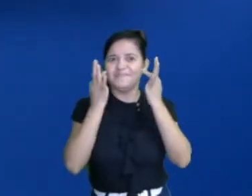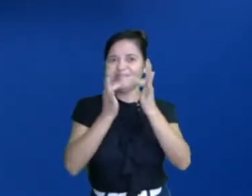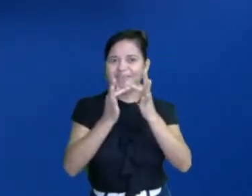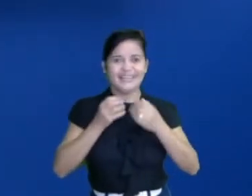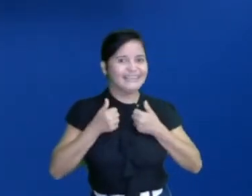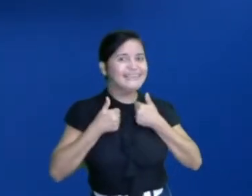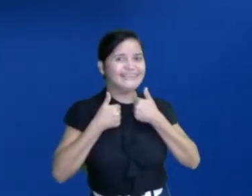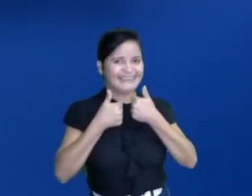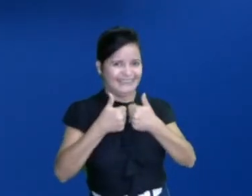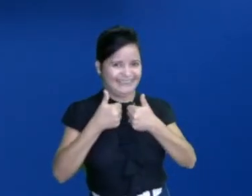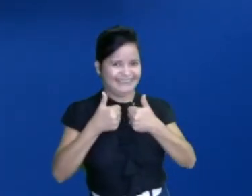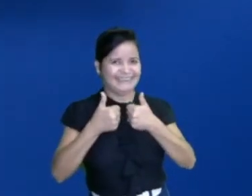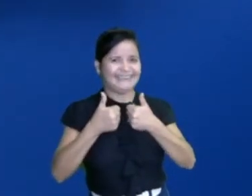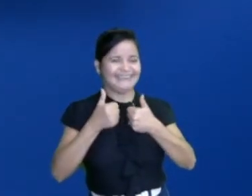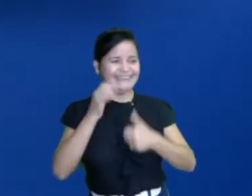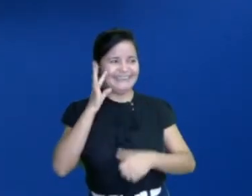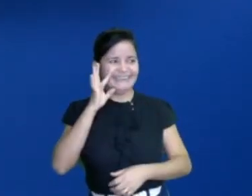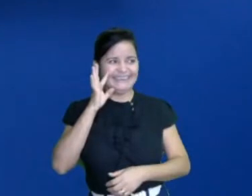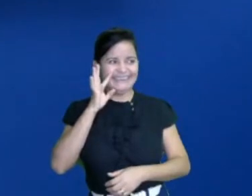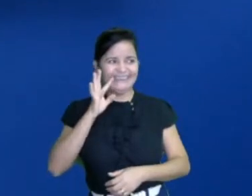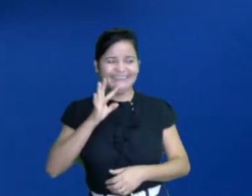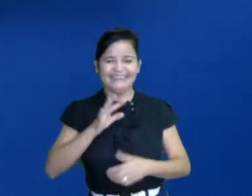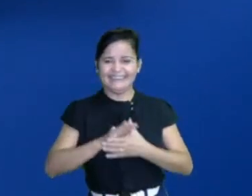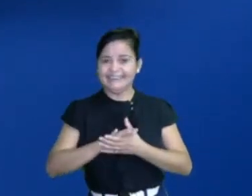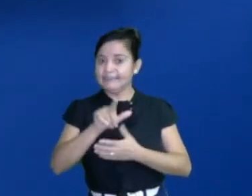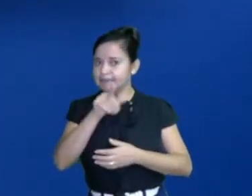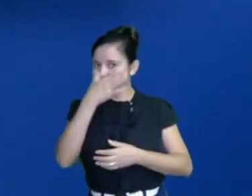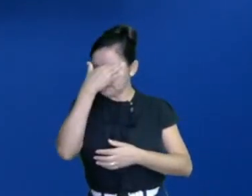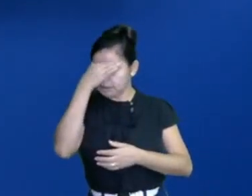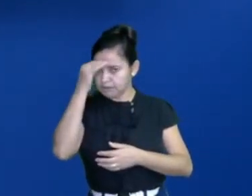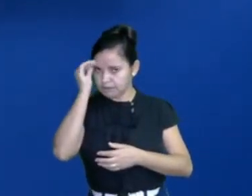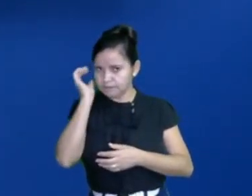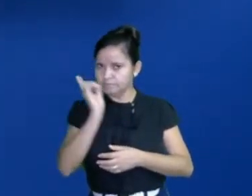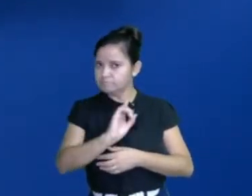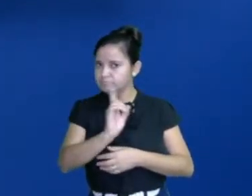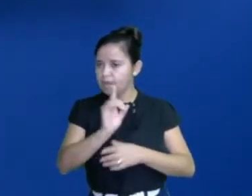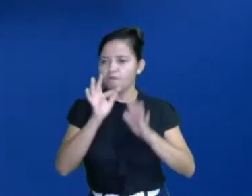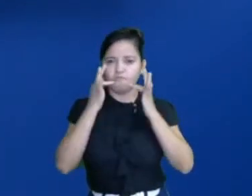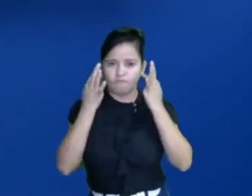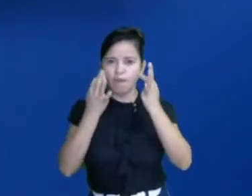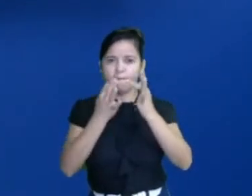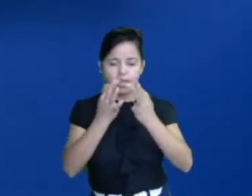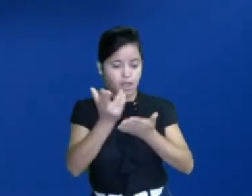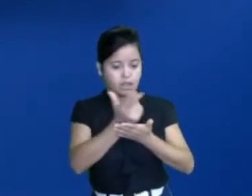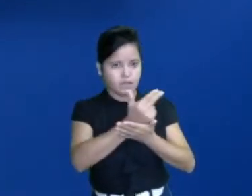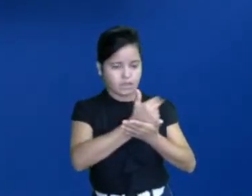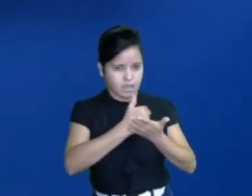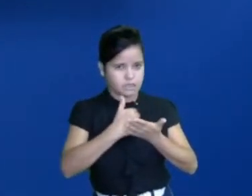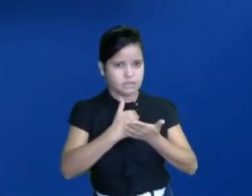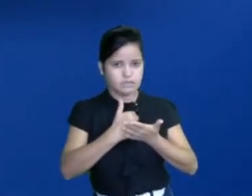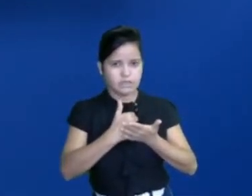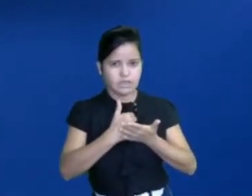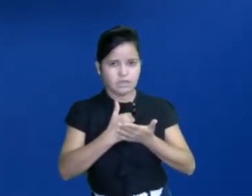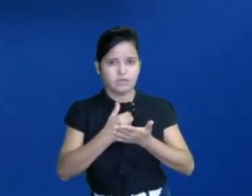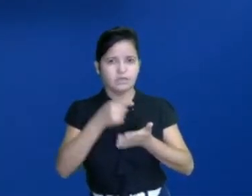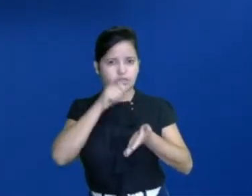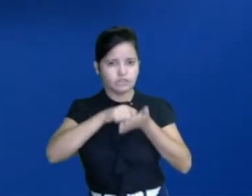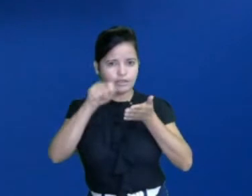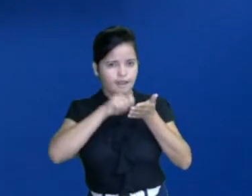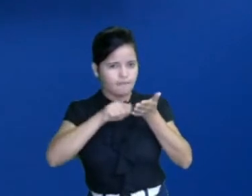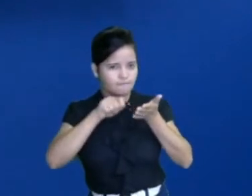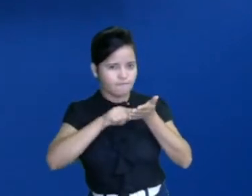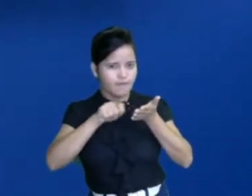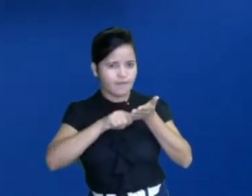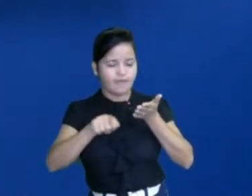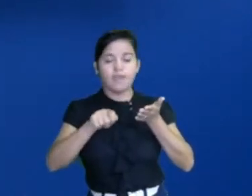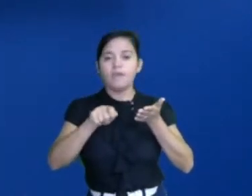Tá bom? Beleza? Não esquece. Desenha a família. Se você já souber escrever direitinho,